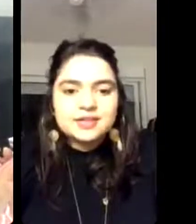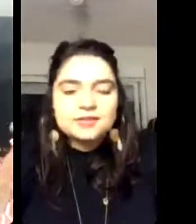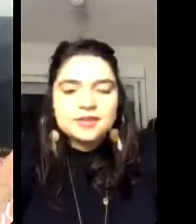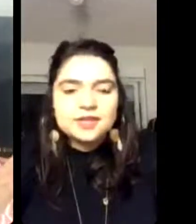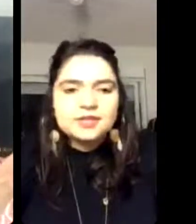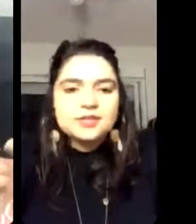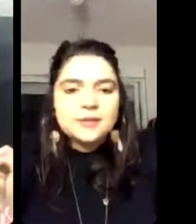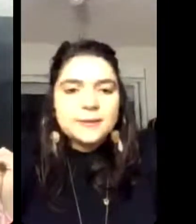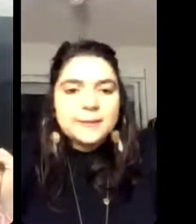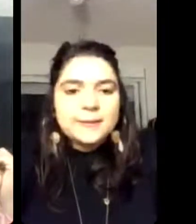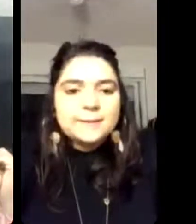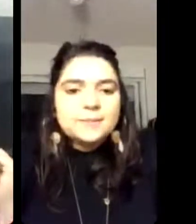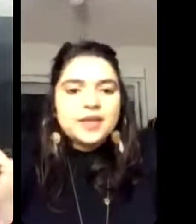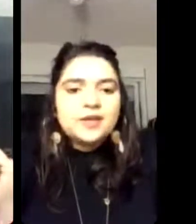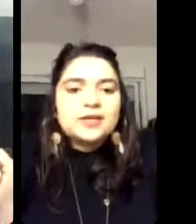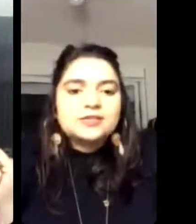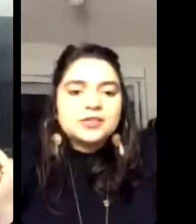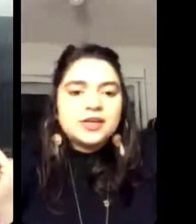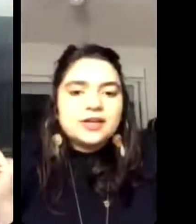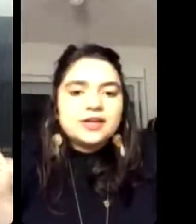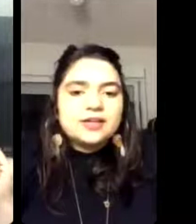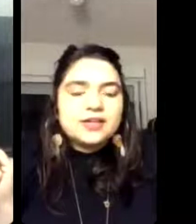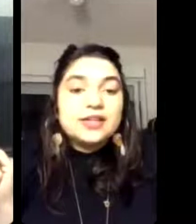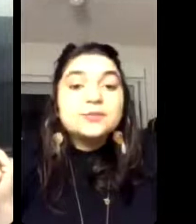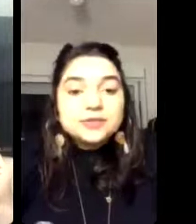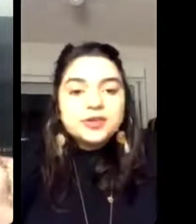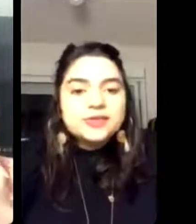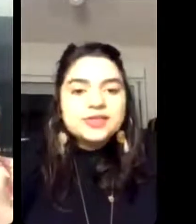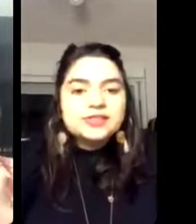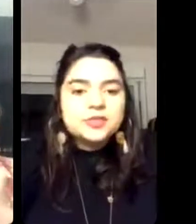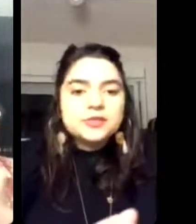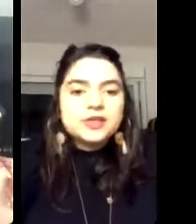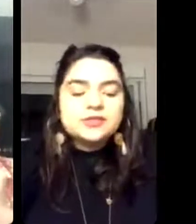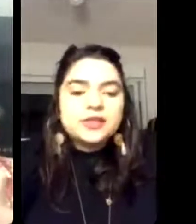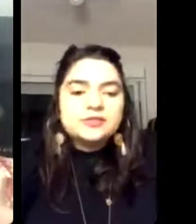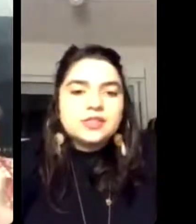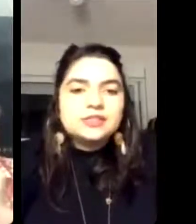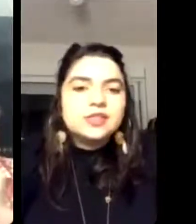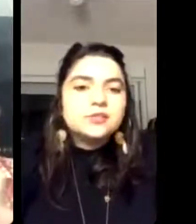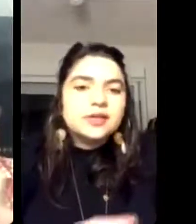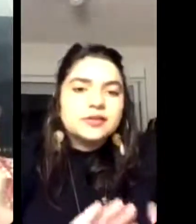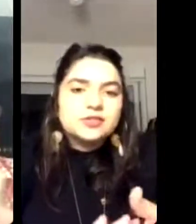Certo. Obrigadão. Isadora? Não, pode começar, Simone, mas eu acho